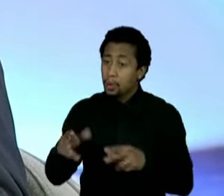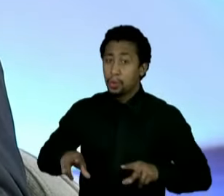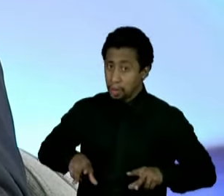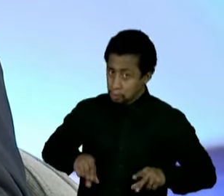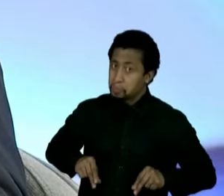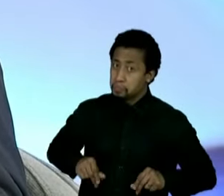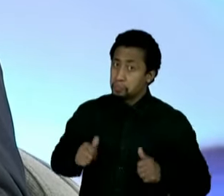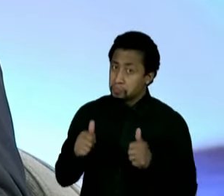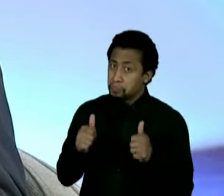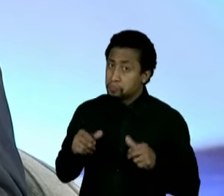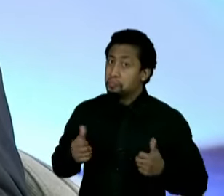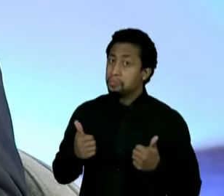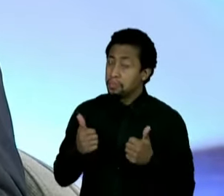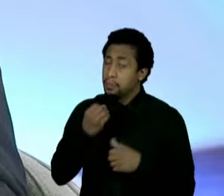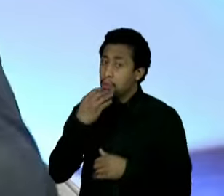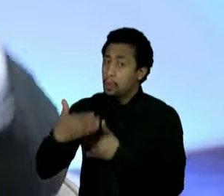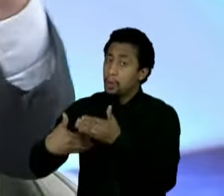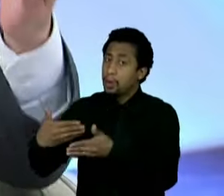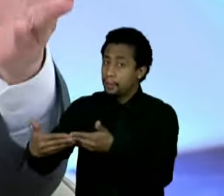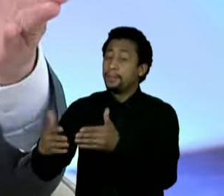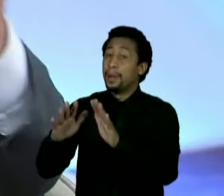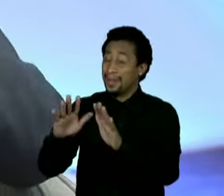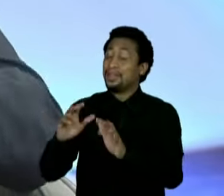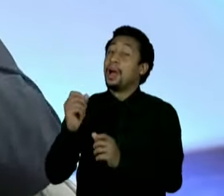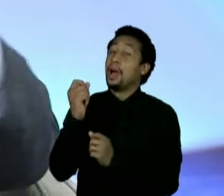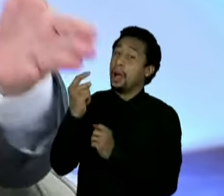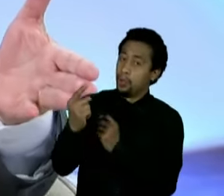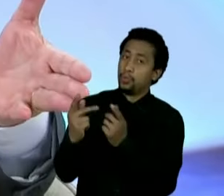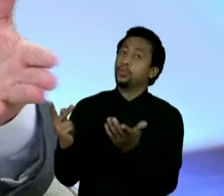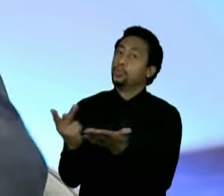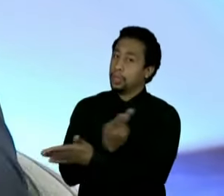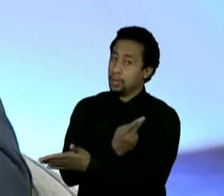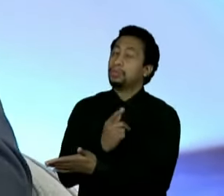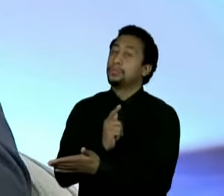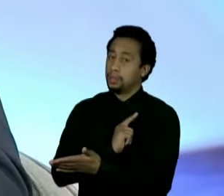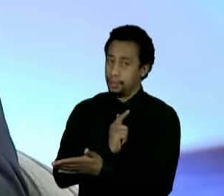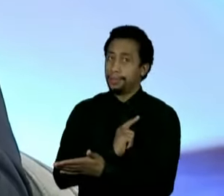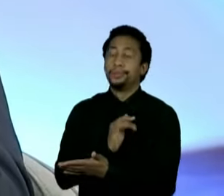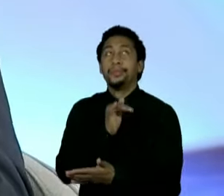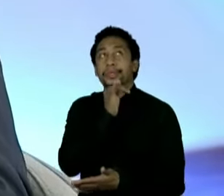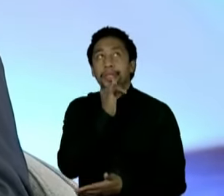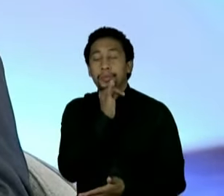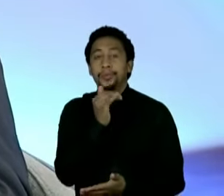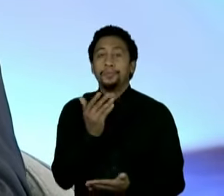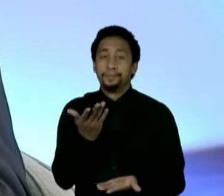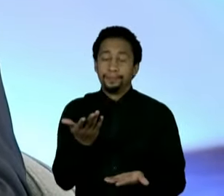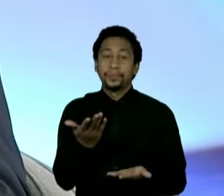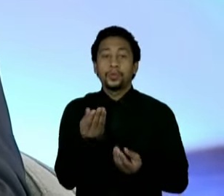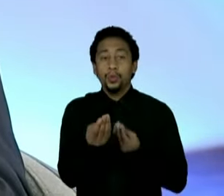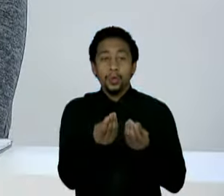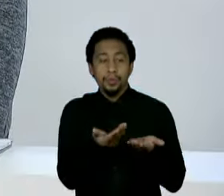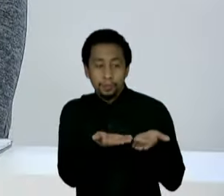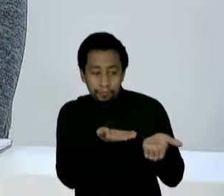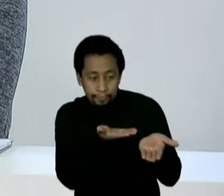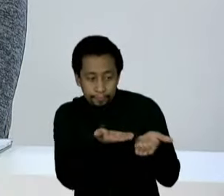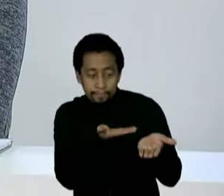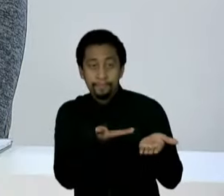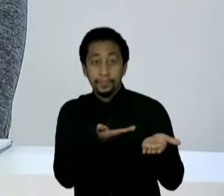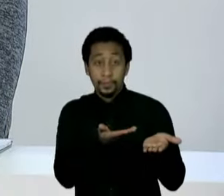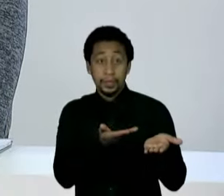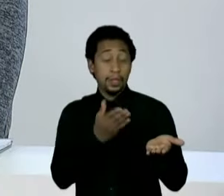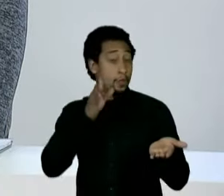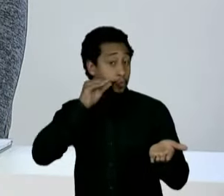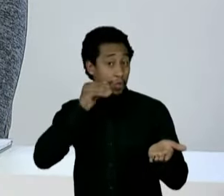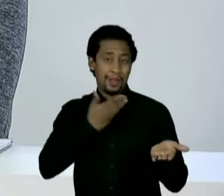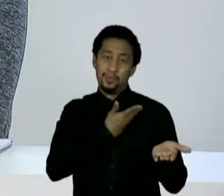mas há erros graves, dentre os quais o tratamento com o servidor público, eu acho que é um tratamento equivocado, o servidor público